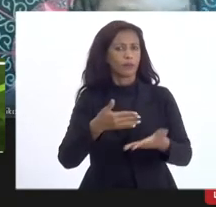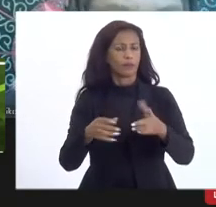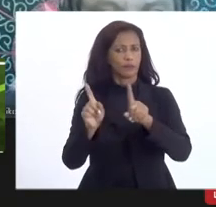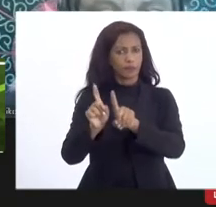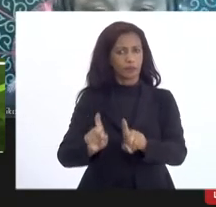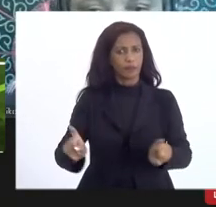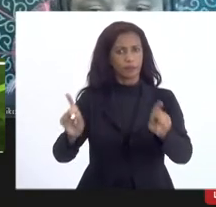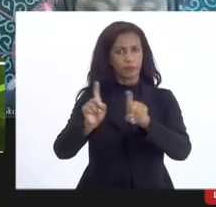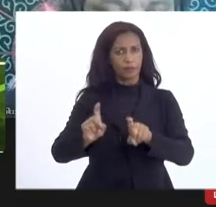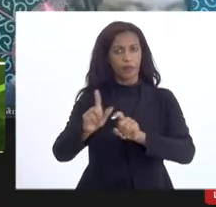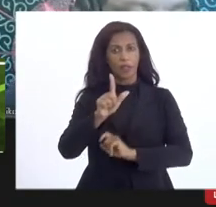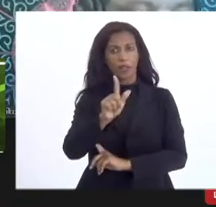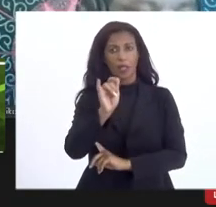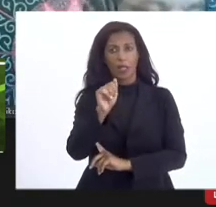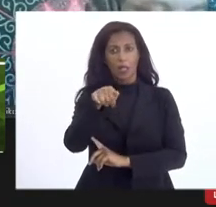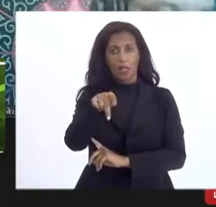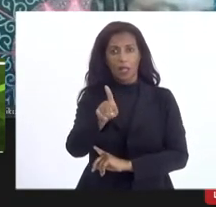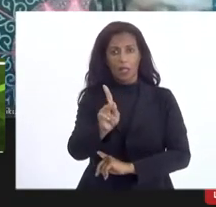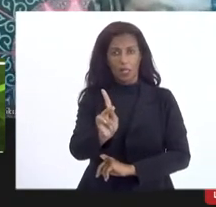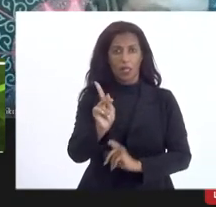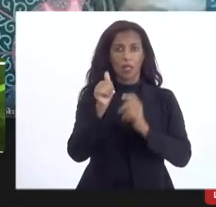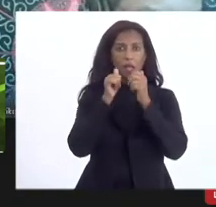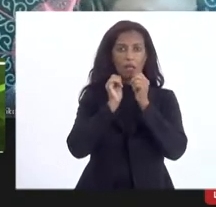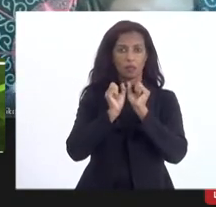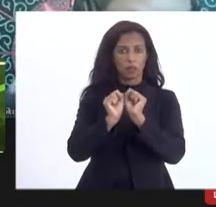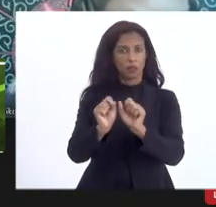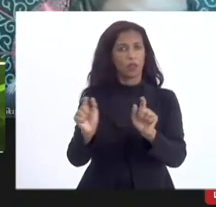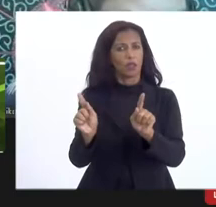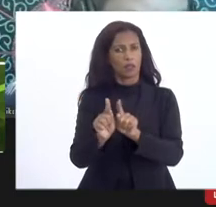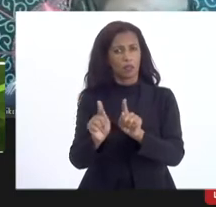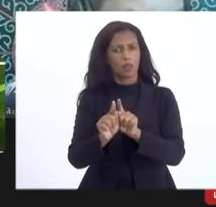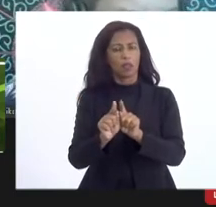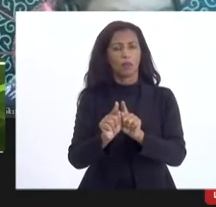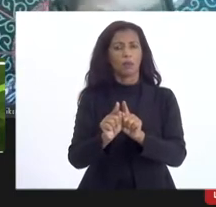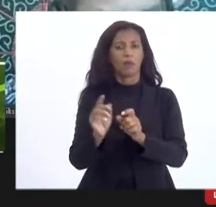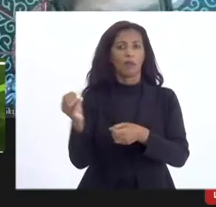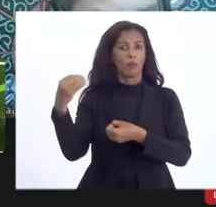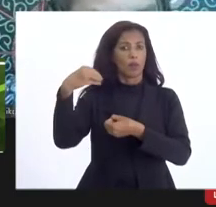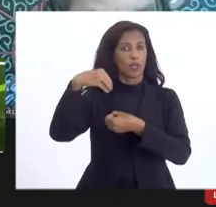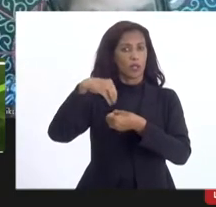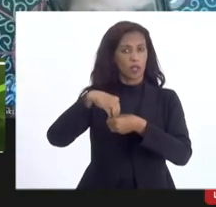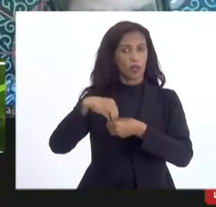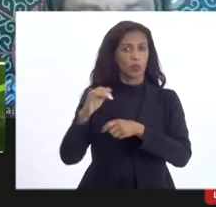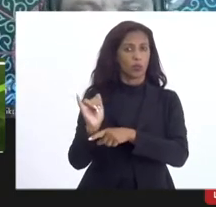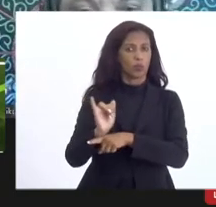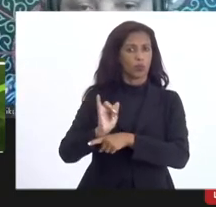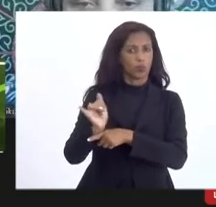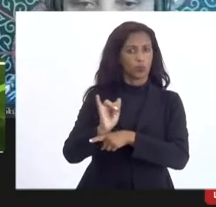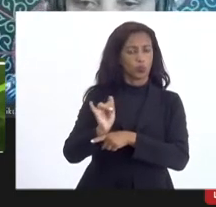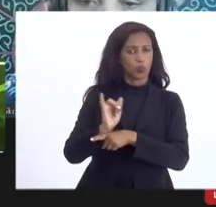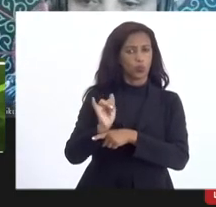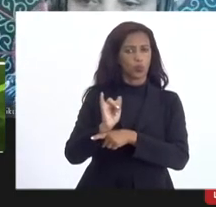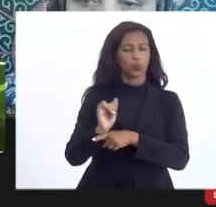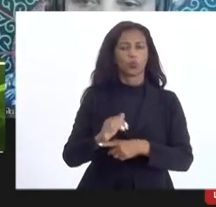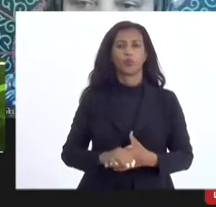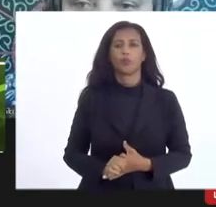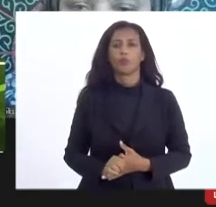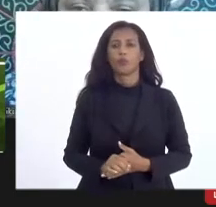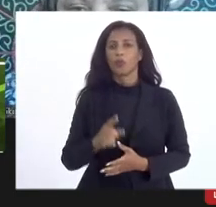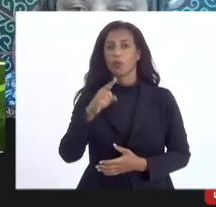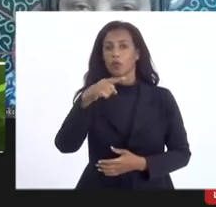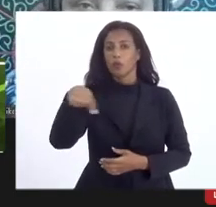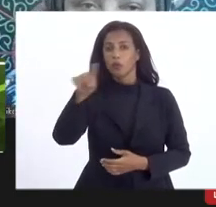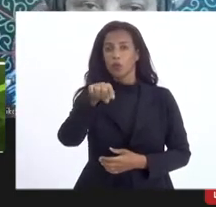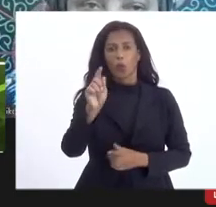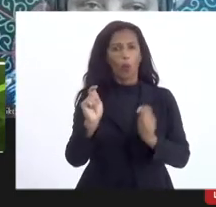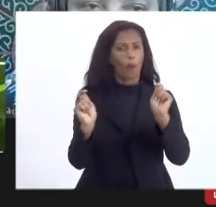esse link a assessoria também vai estar colocando no chat do youtube então é só para que todos